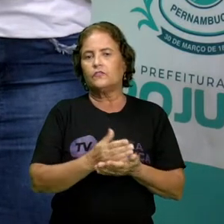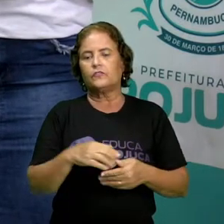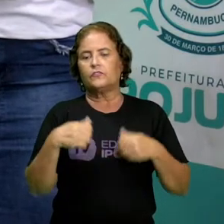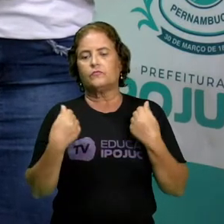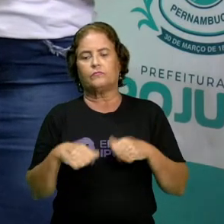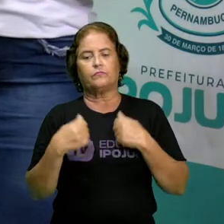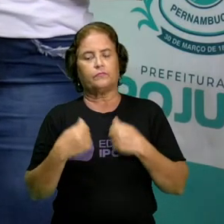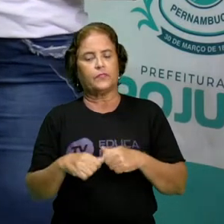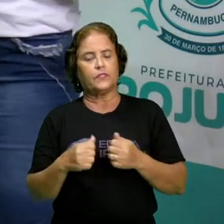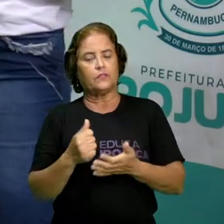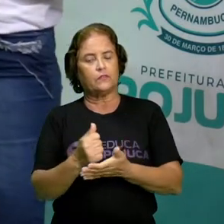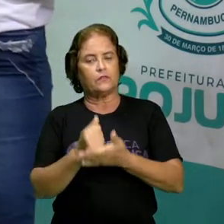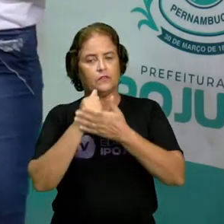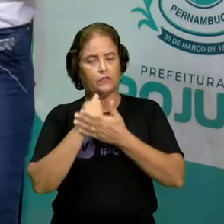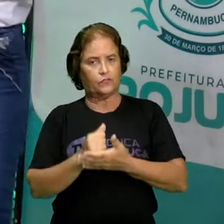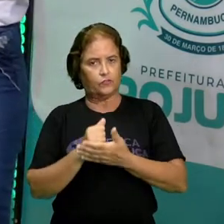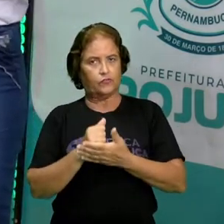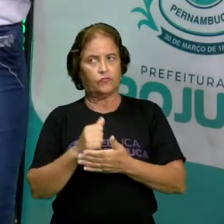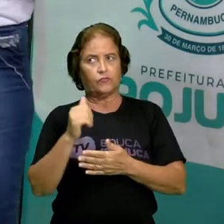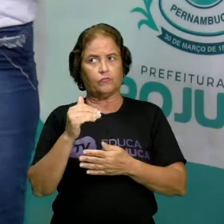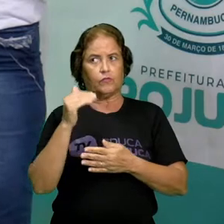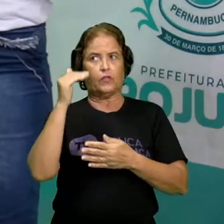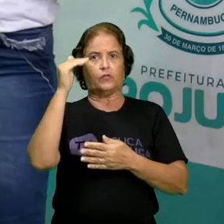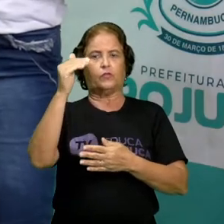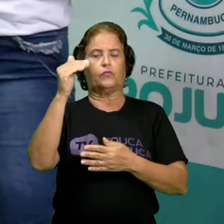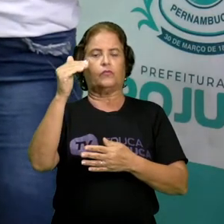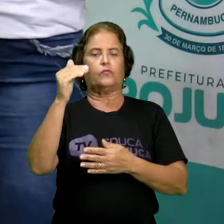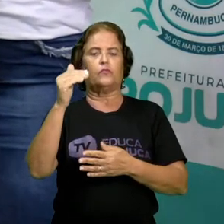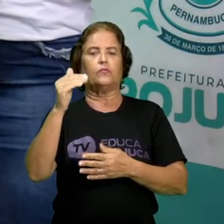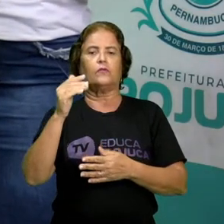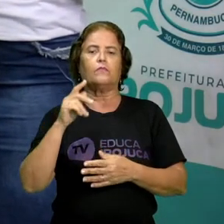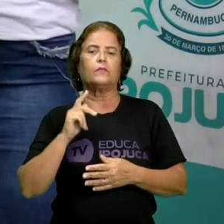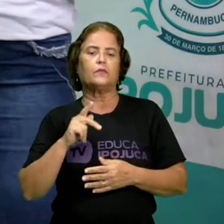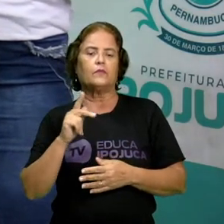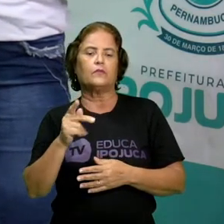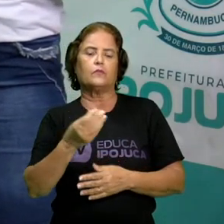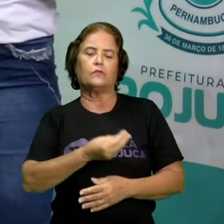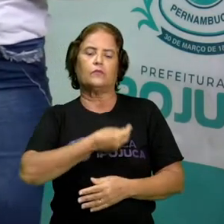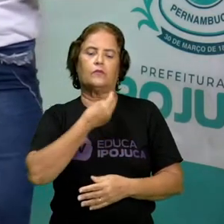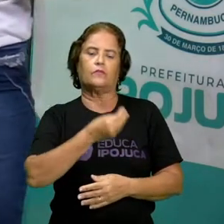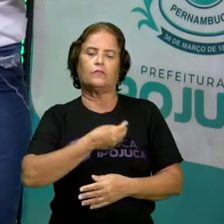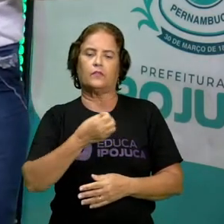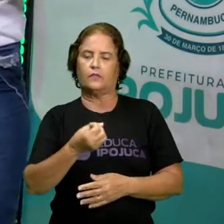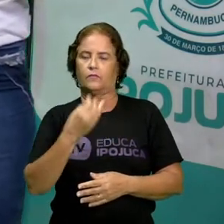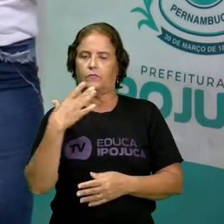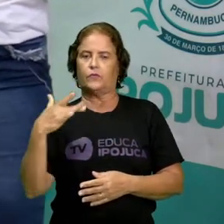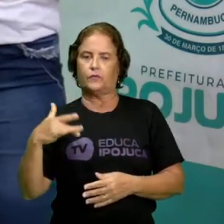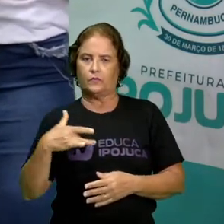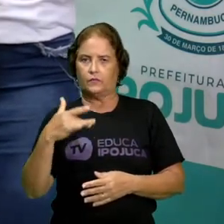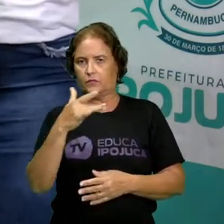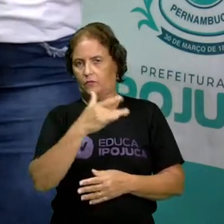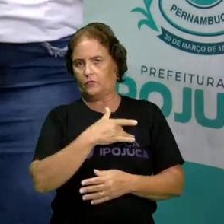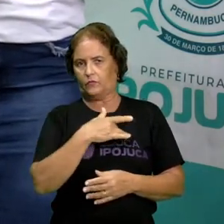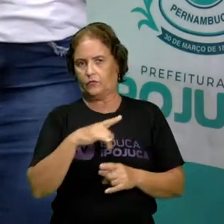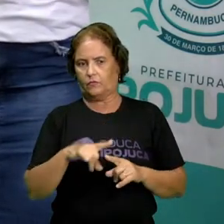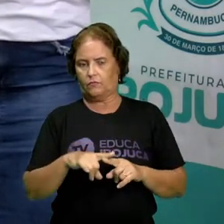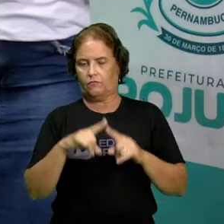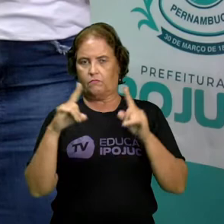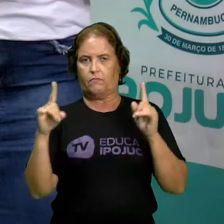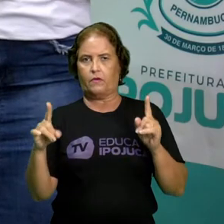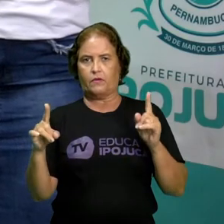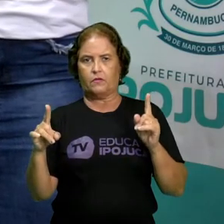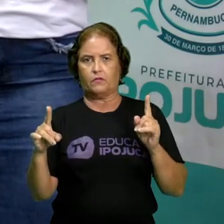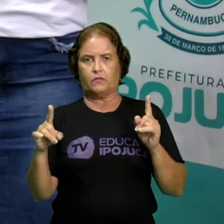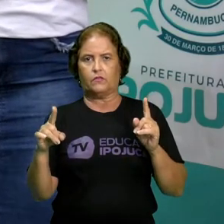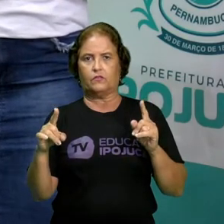adulto. Isso mesmo, para garantir que ela viva bem e com saúde. Mas, lembre-se,